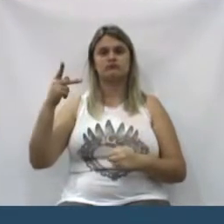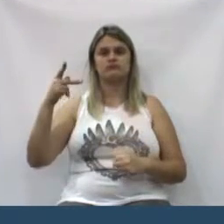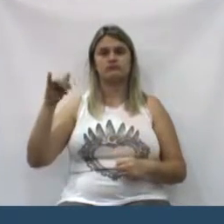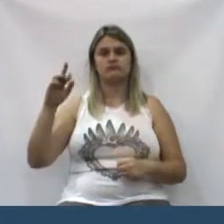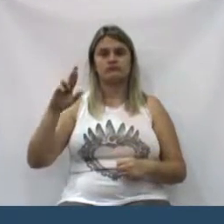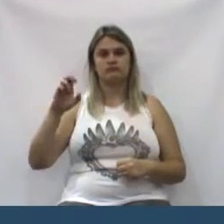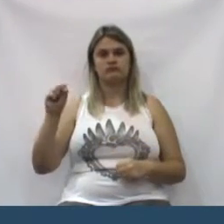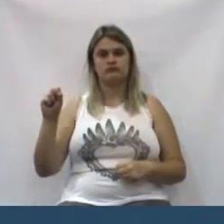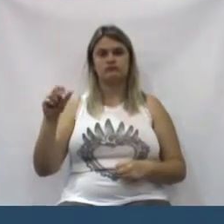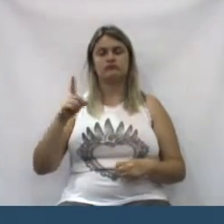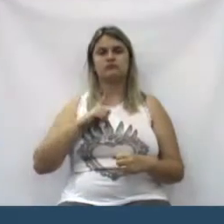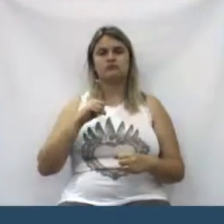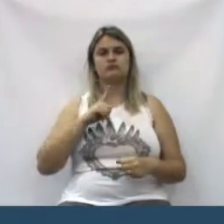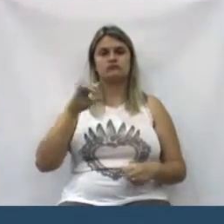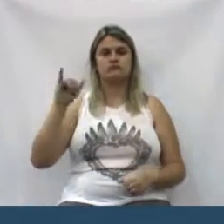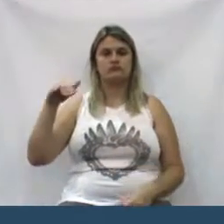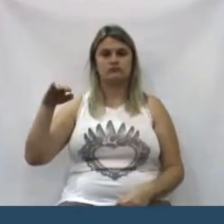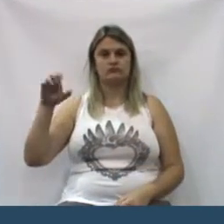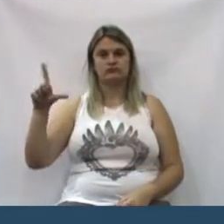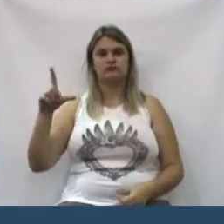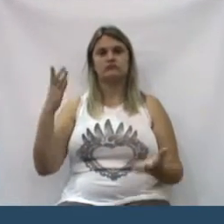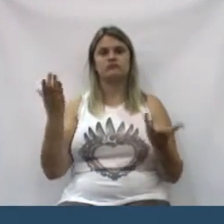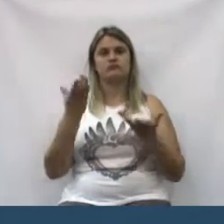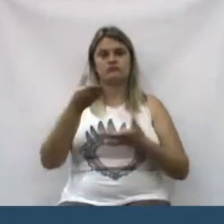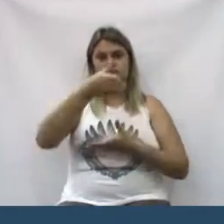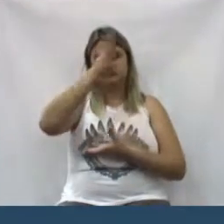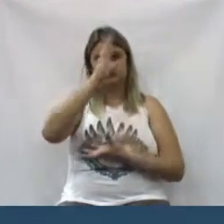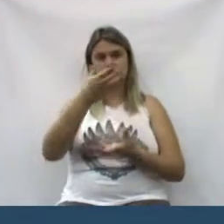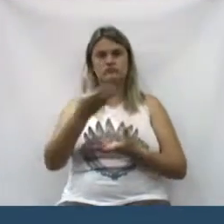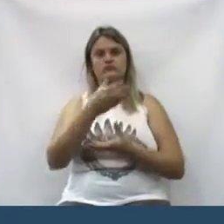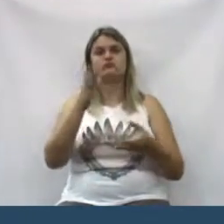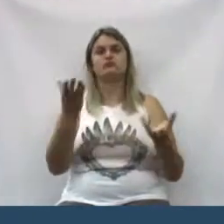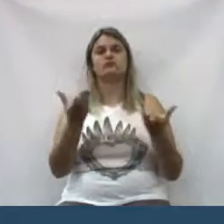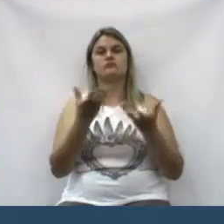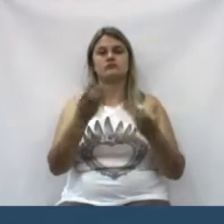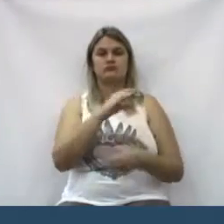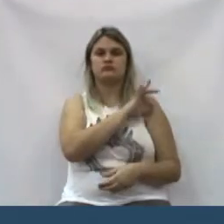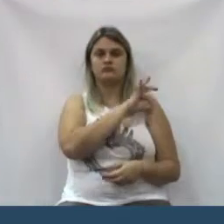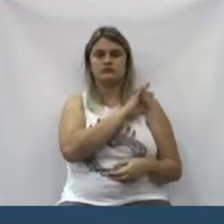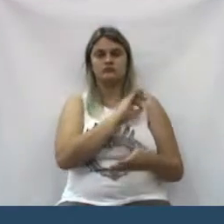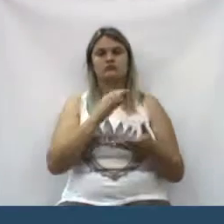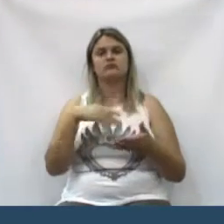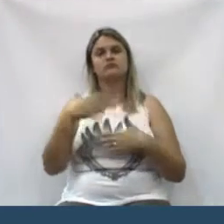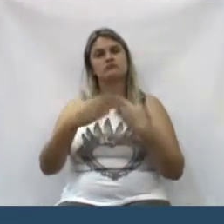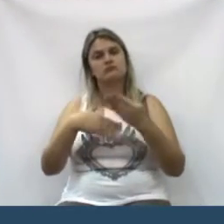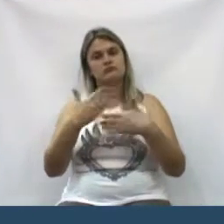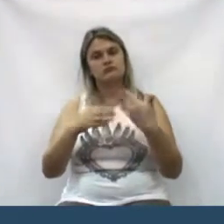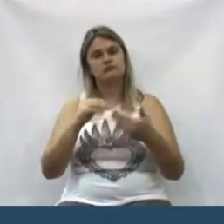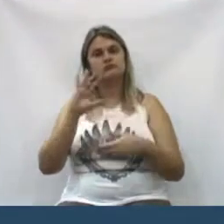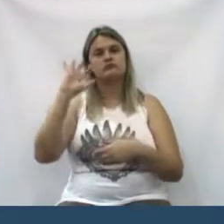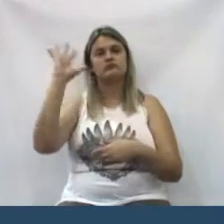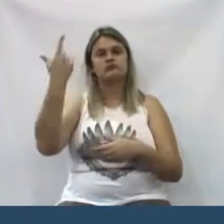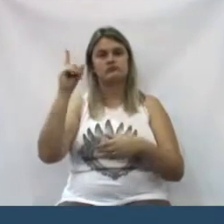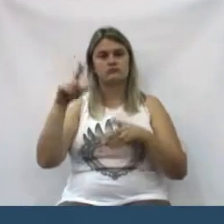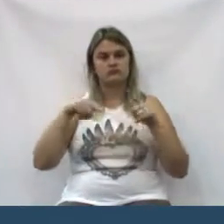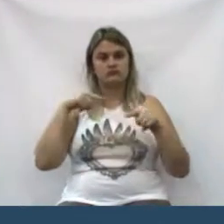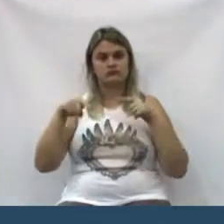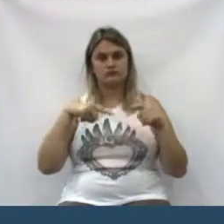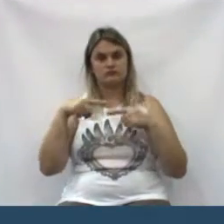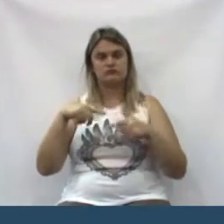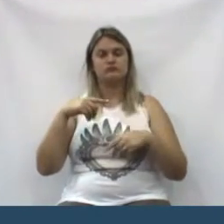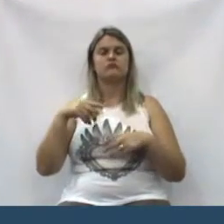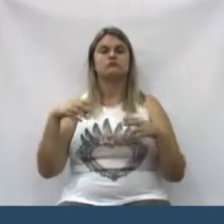nós queria bombeiros, não, Vitória, queria a Polícia Militar, o batalhão. E devagarinho as coisas estão acontecendo. Isso é importante, isso é o trabalho das nossas